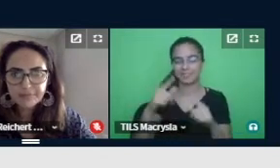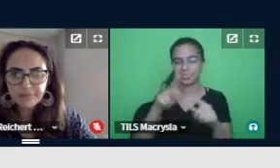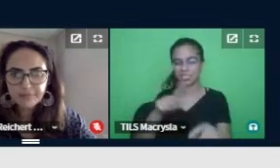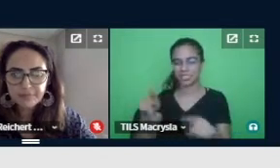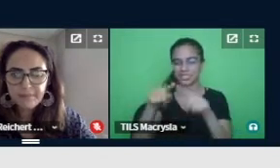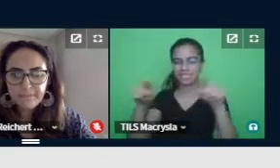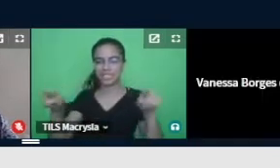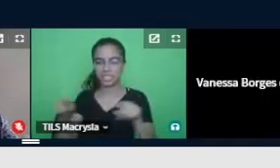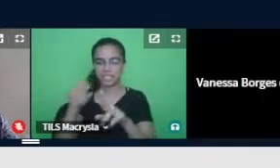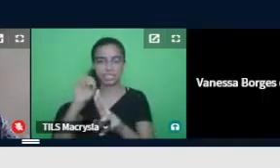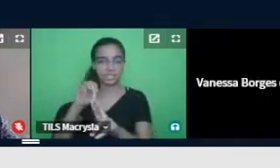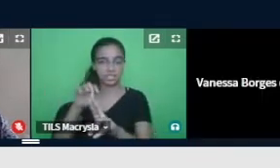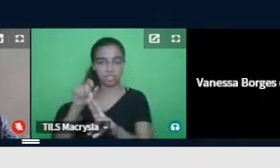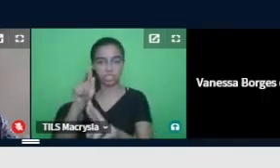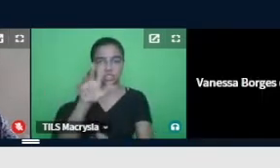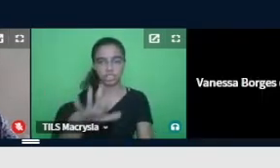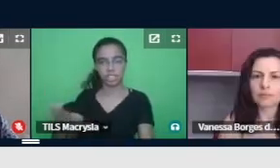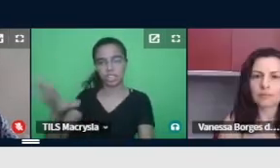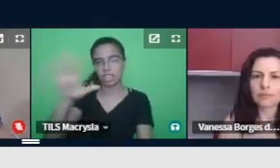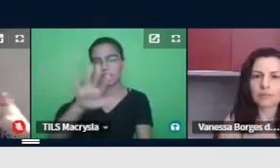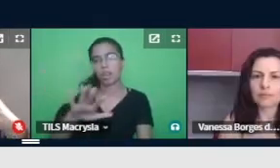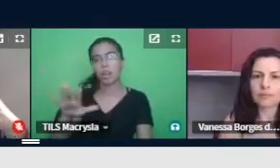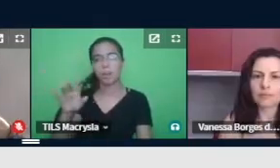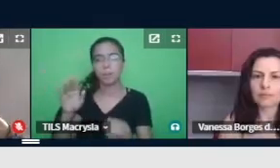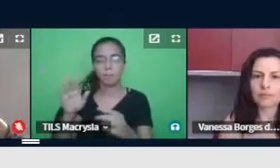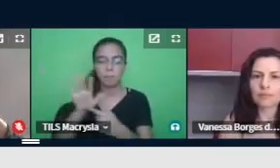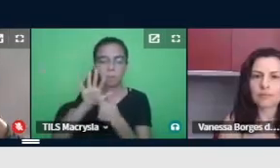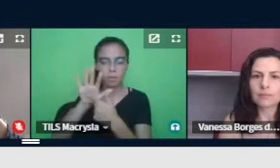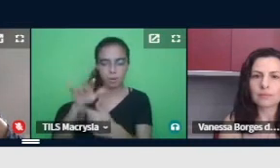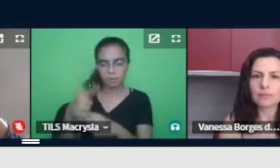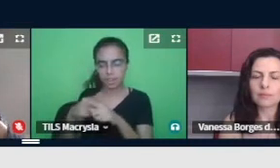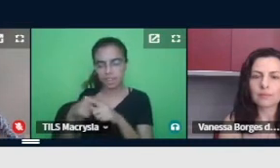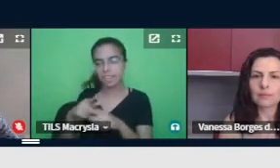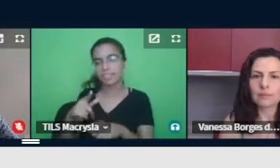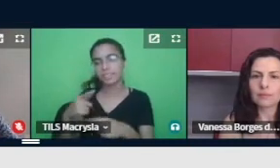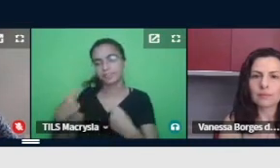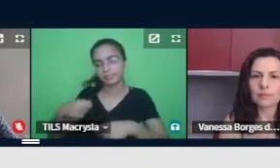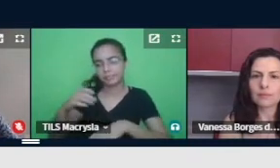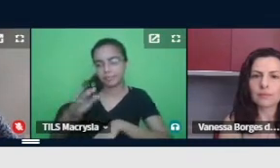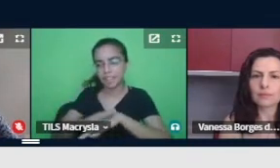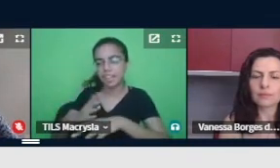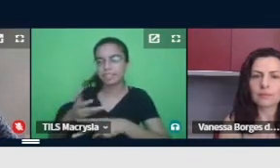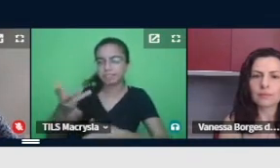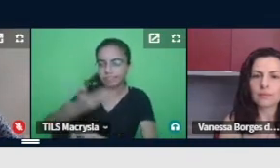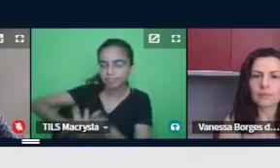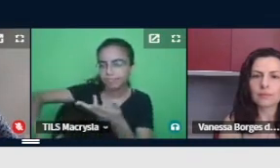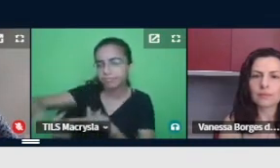porque teria que ser um trabalho mais colaborativo com a professora da classe comum,